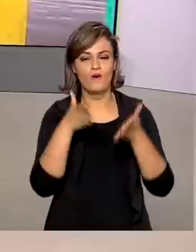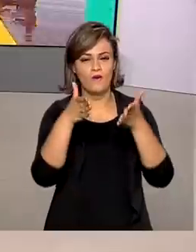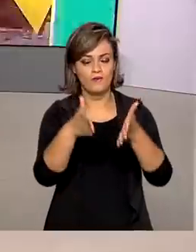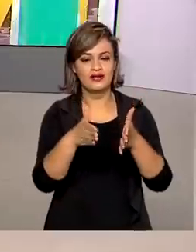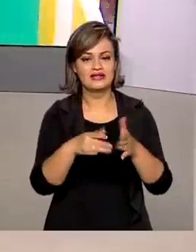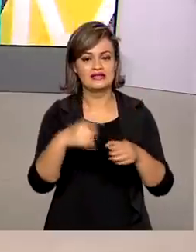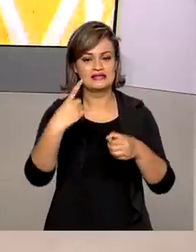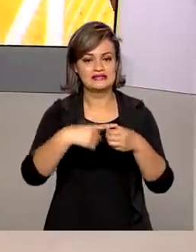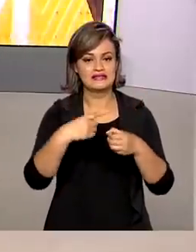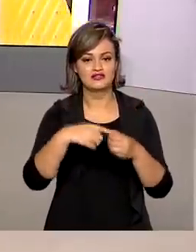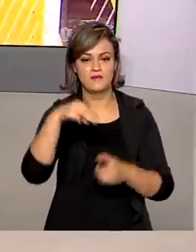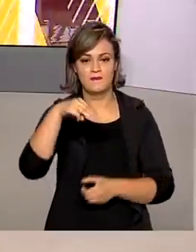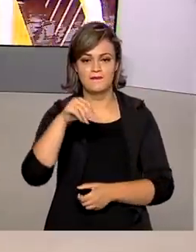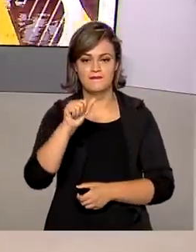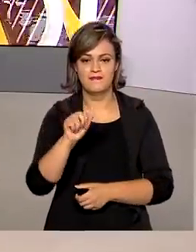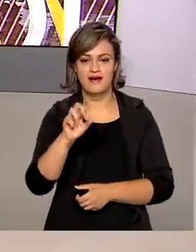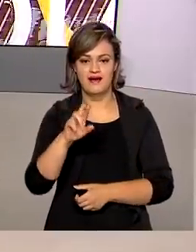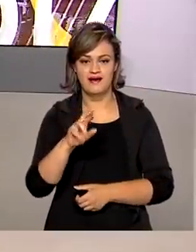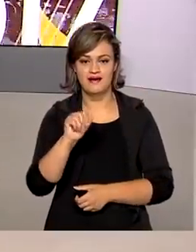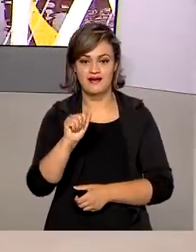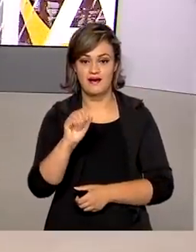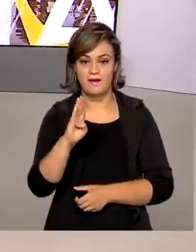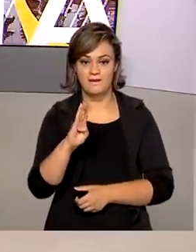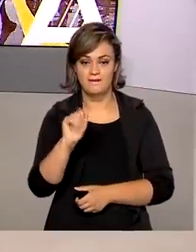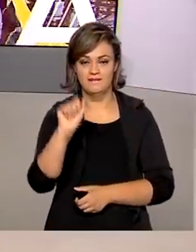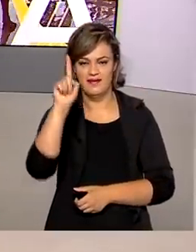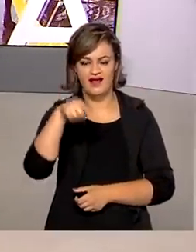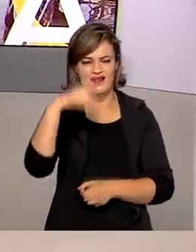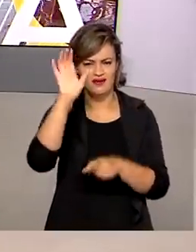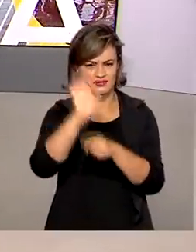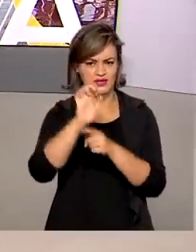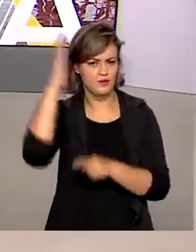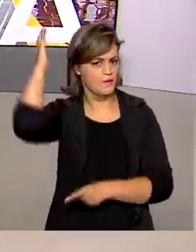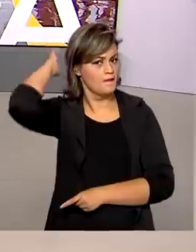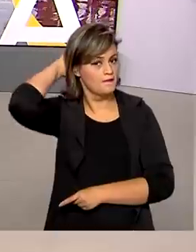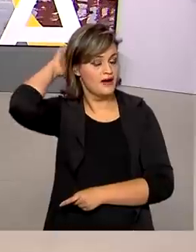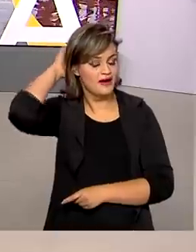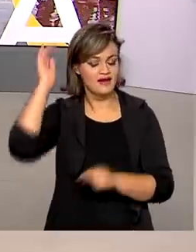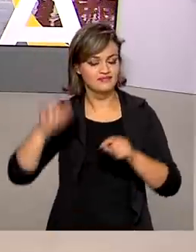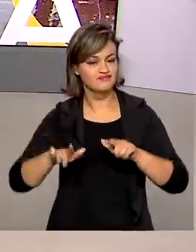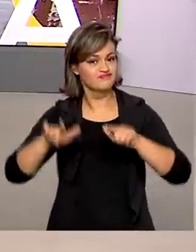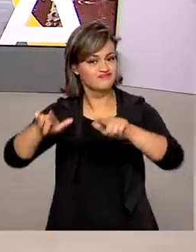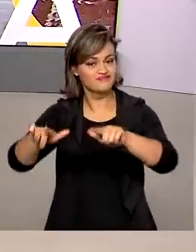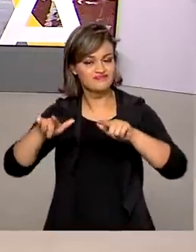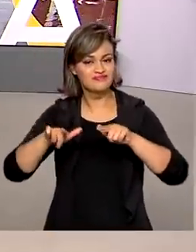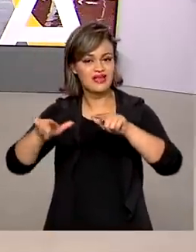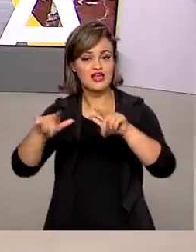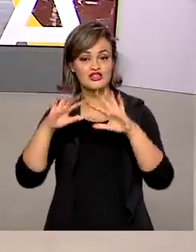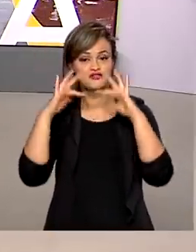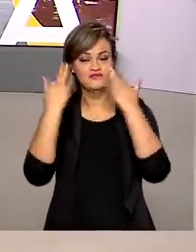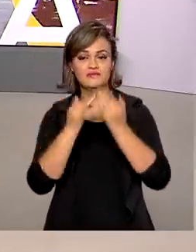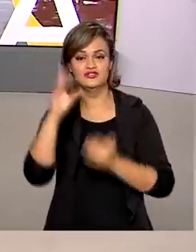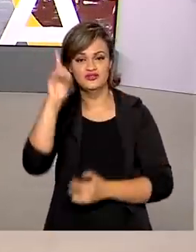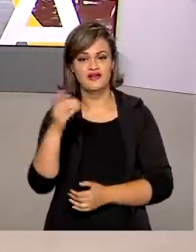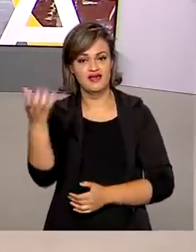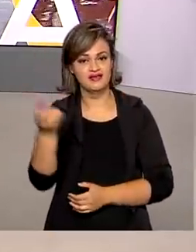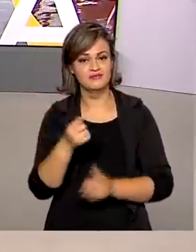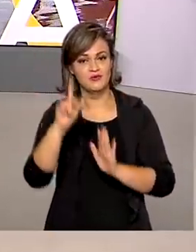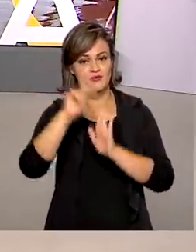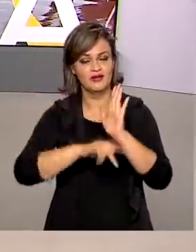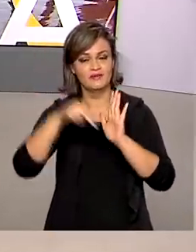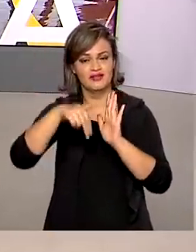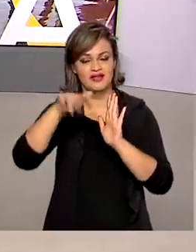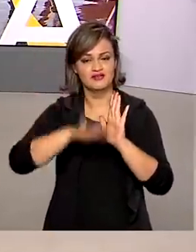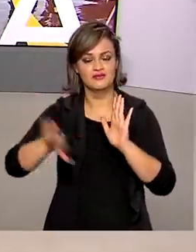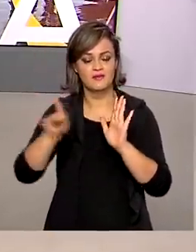hoje na cidade de Marabá, no Pará, onde participa da entrega de títulos de propriedade para famílias beneficiárias do Programa Nacional